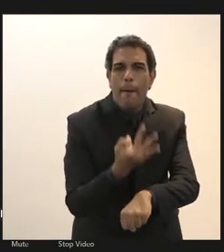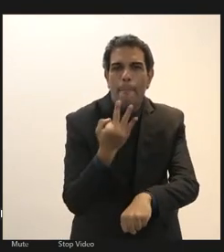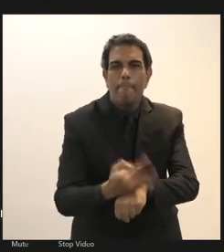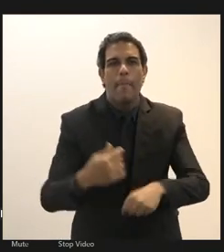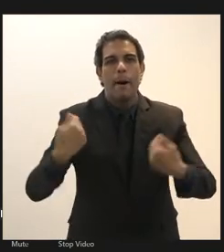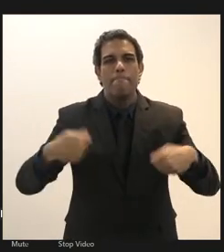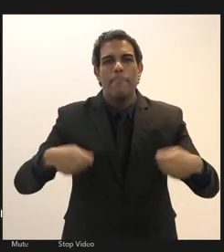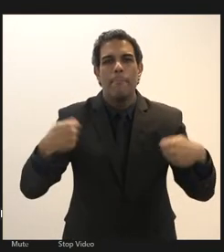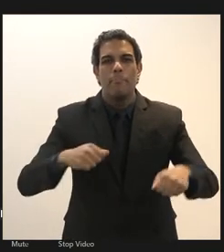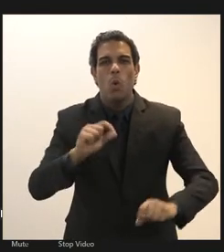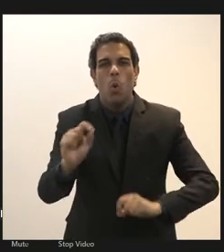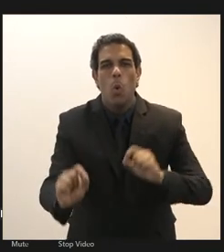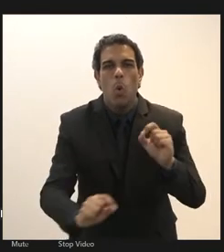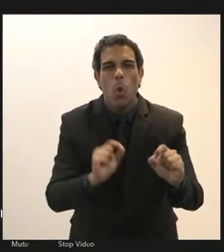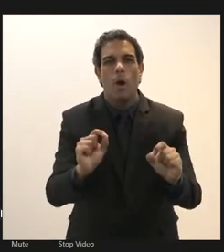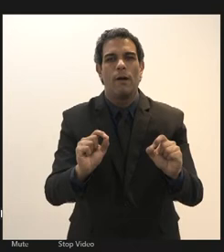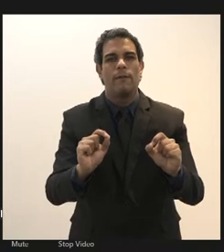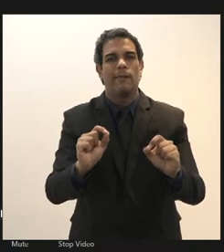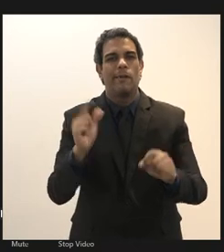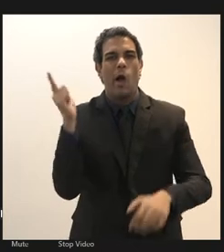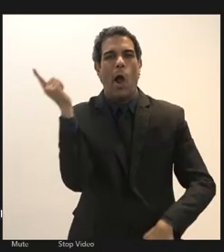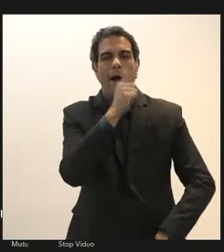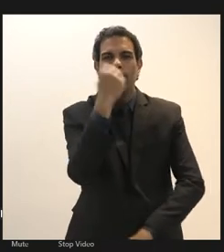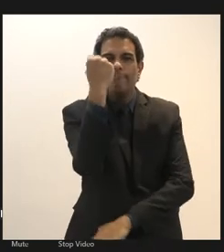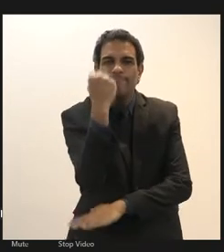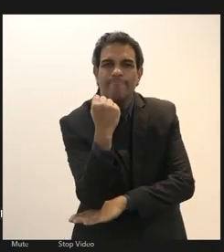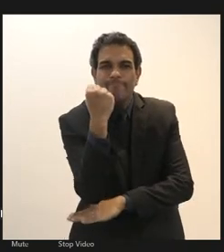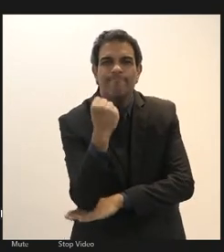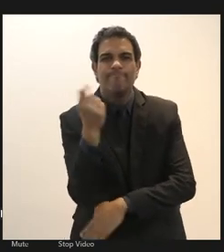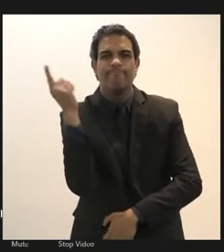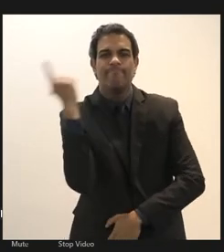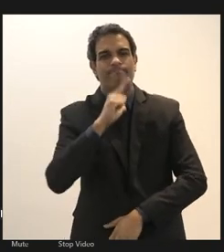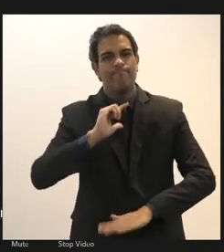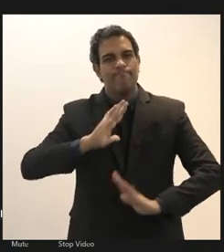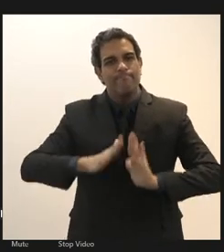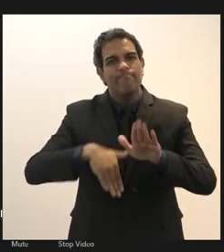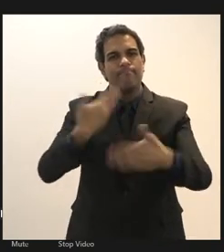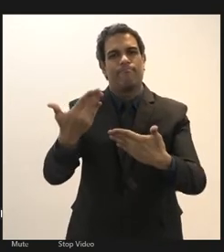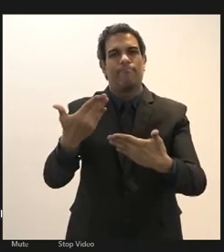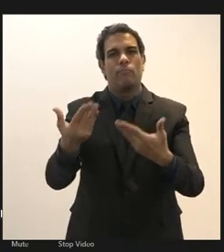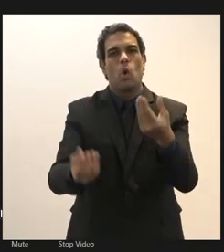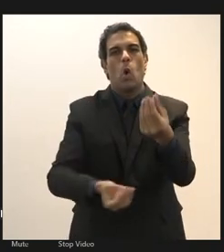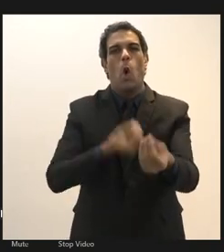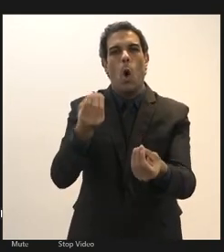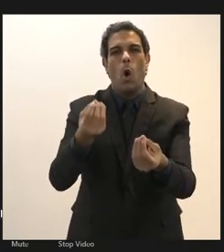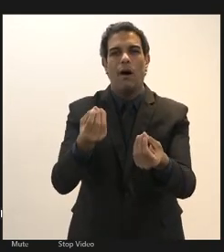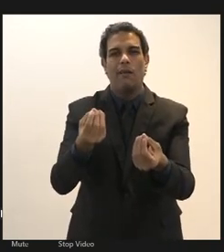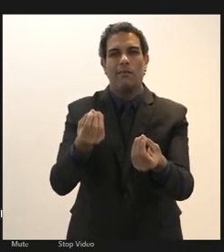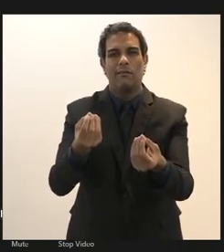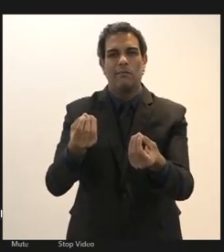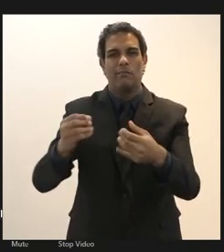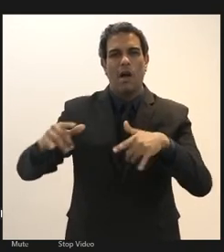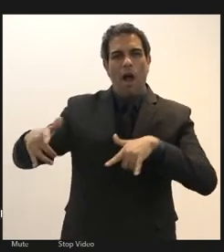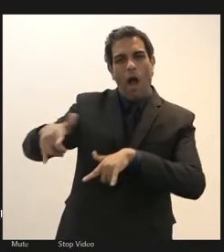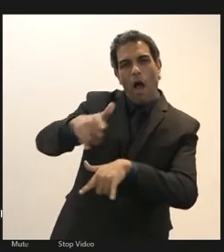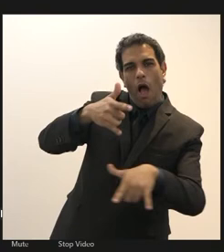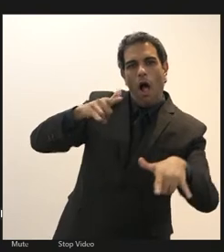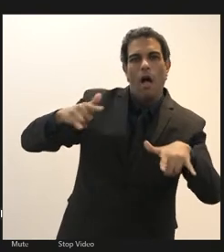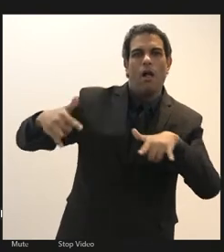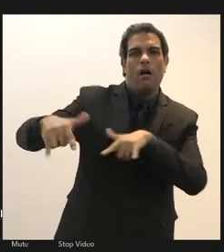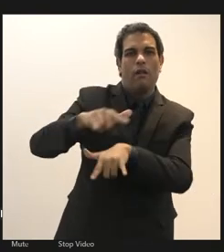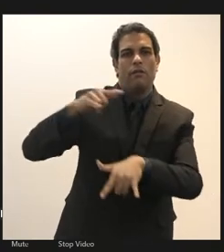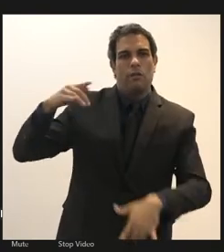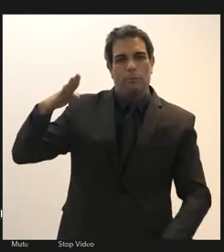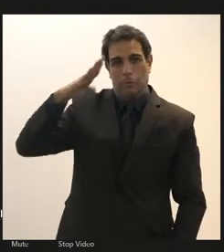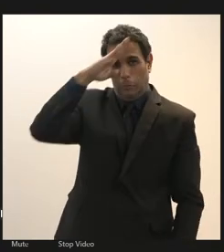vai segurar a corda a gente vai resistir mas a gente tem que avançar pra não ficar refém dessa realidade novamente então